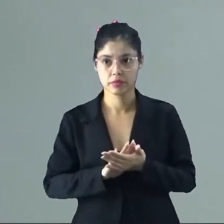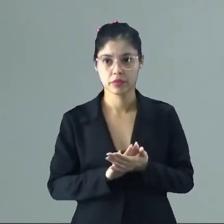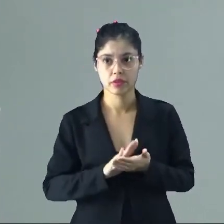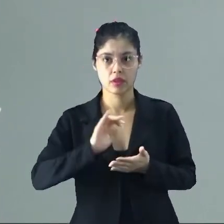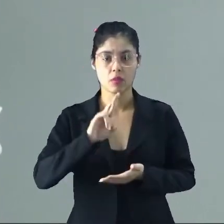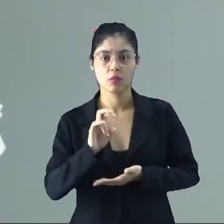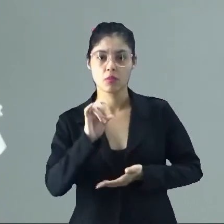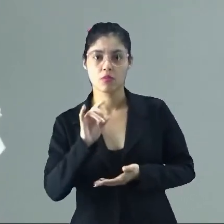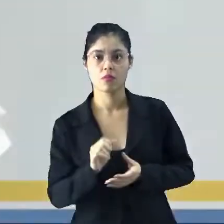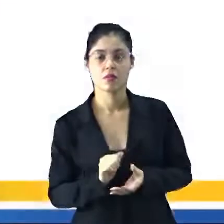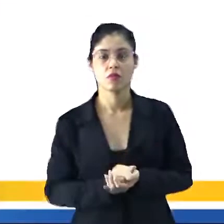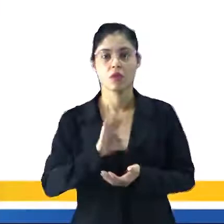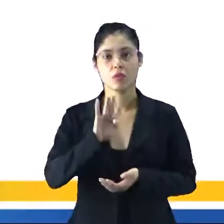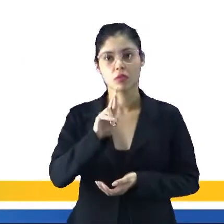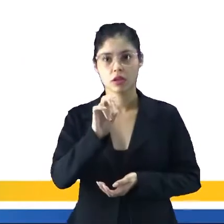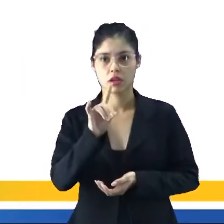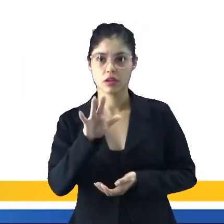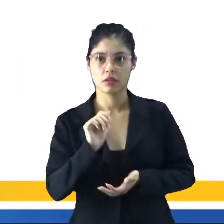burocratizada.